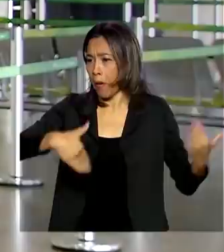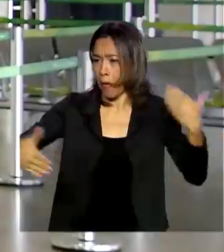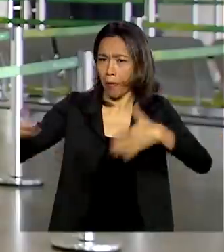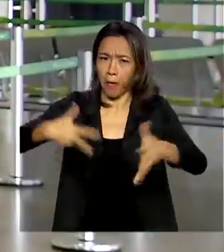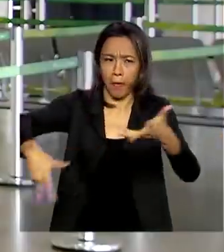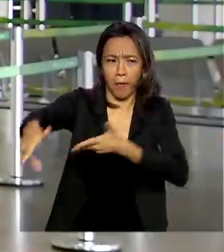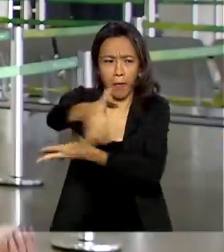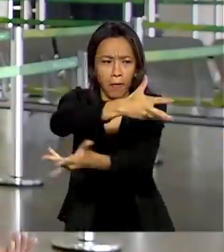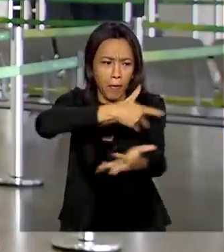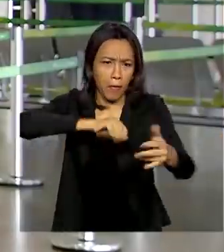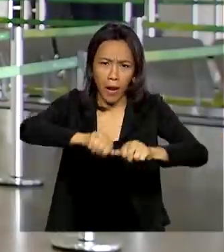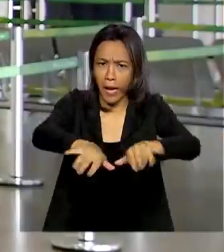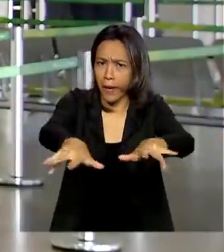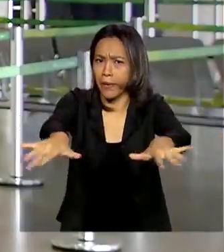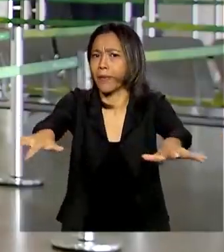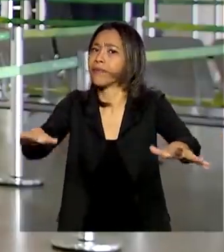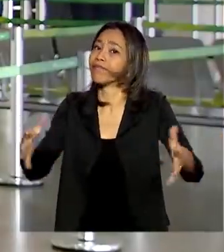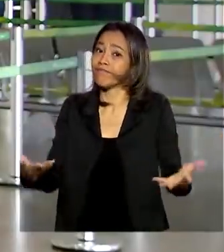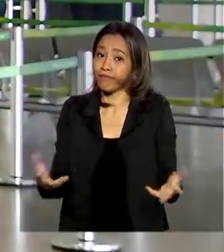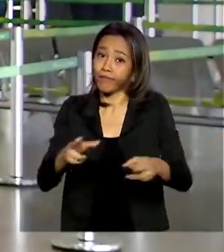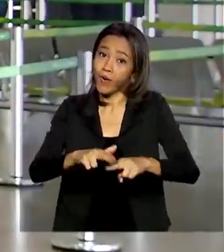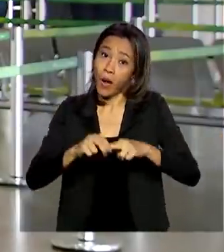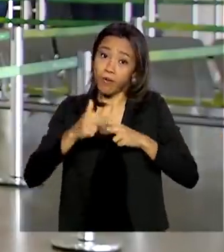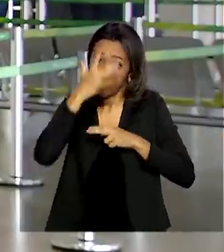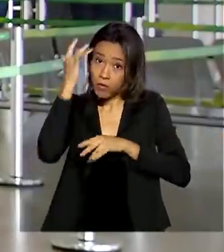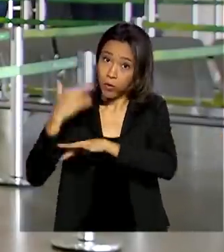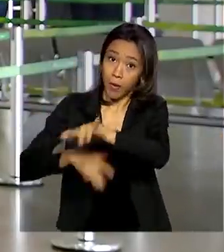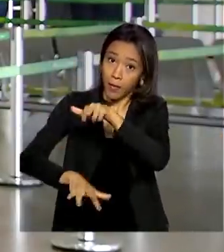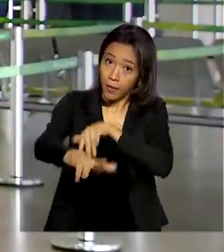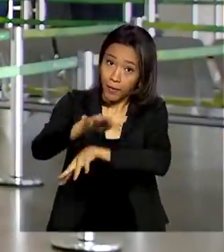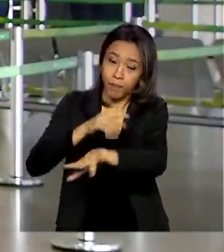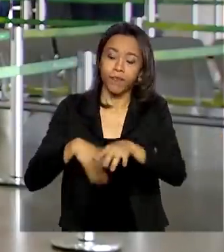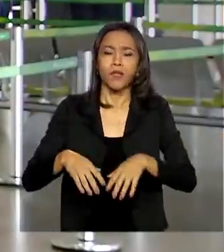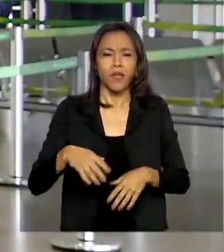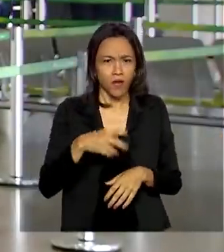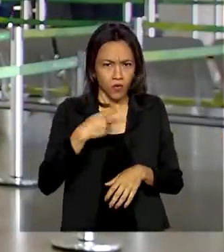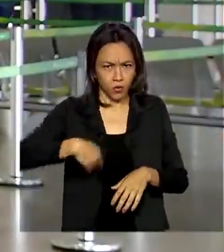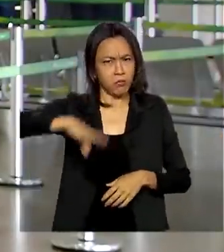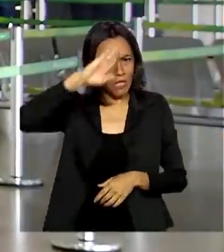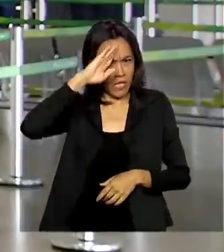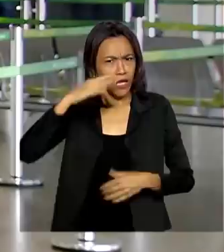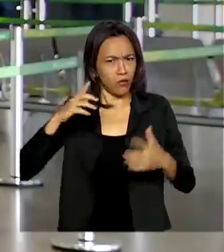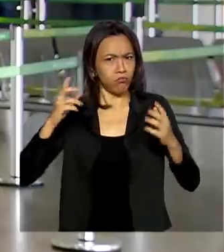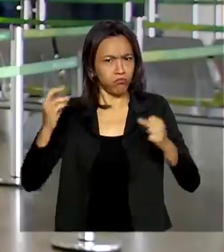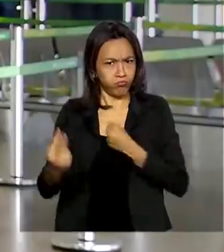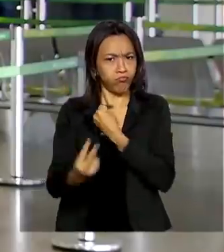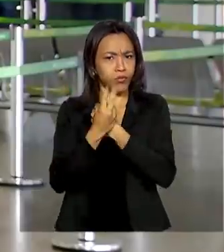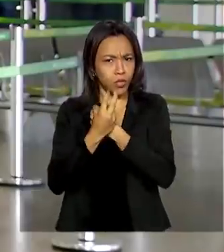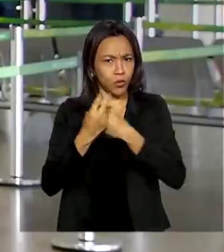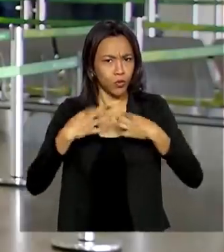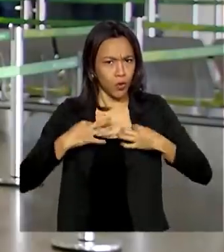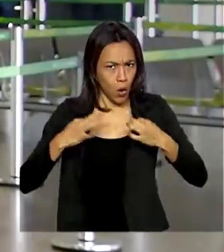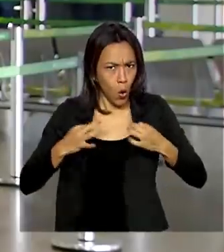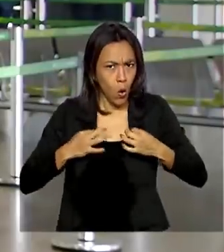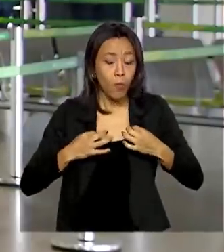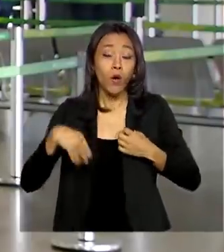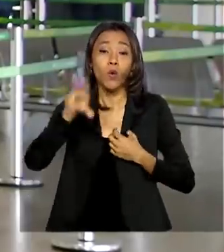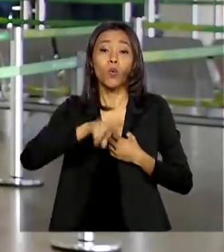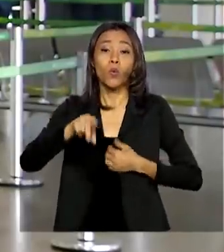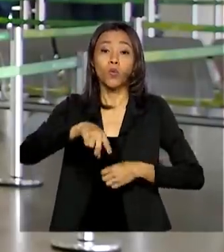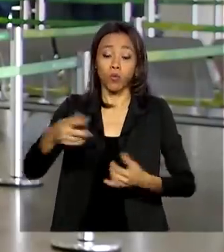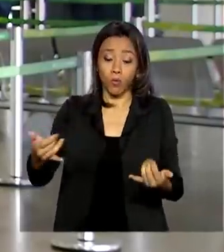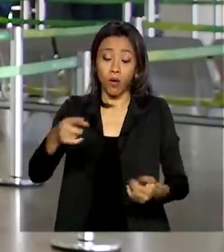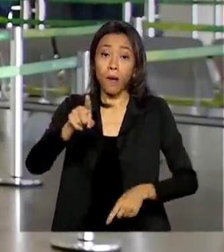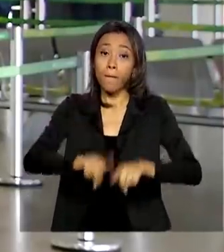sua disseminação das pessoas que aqui passam. Os militares estão devidamente protegidos, usam um produto especial e também vão